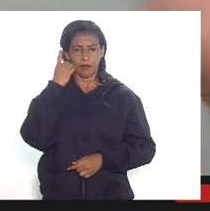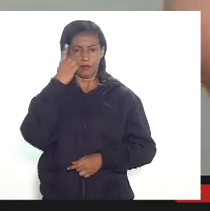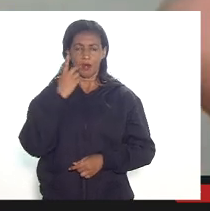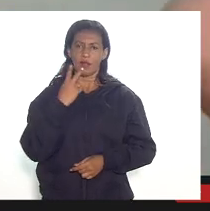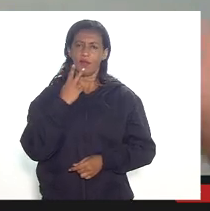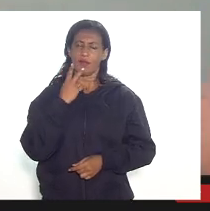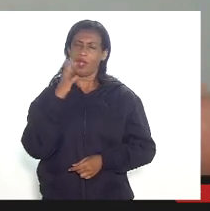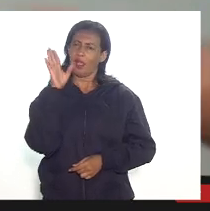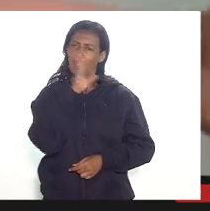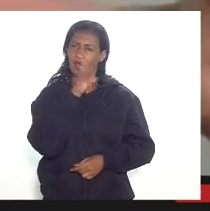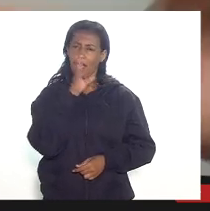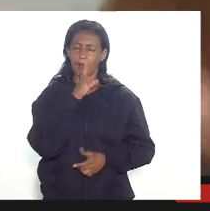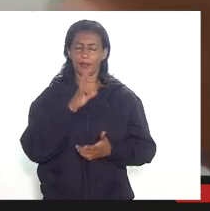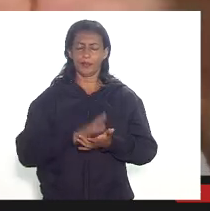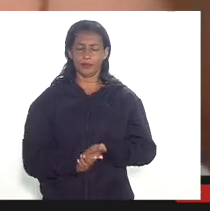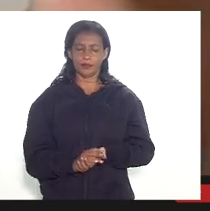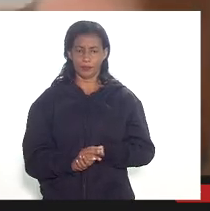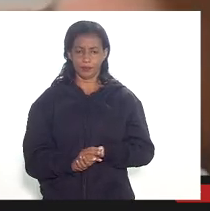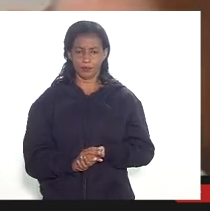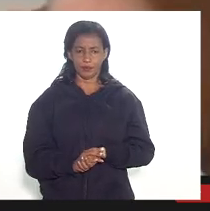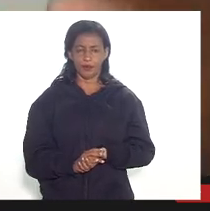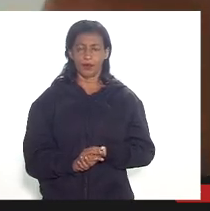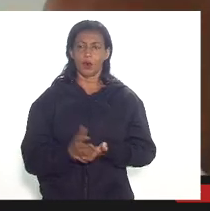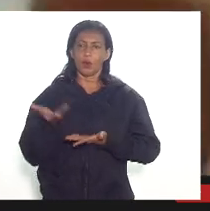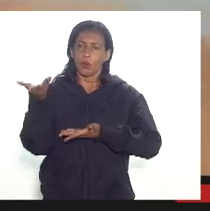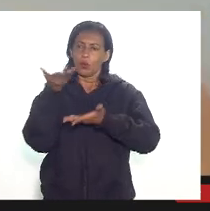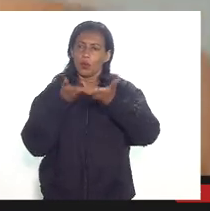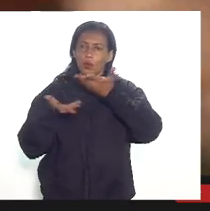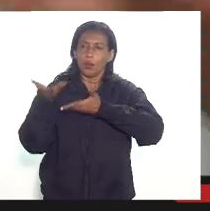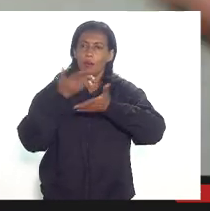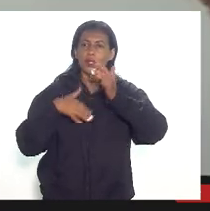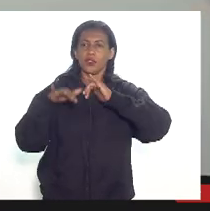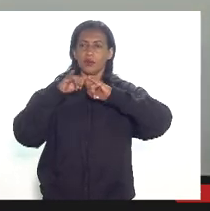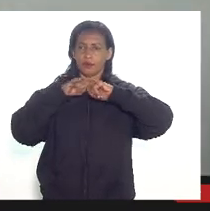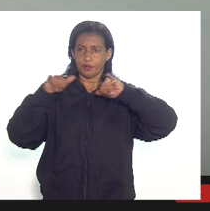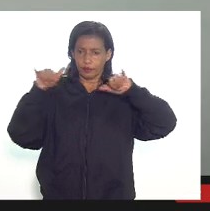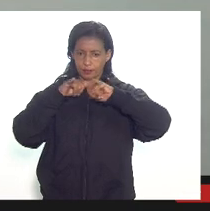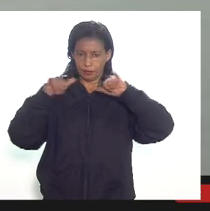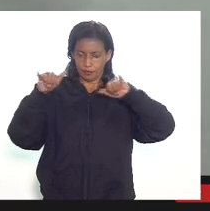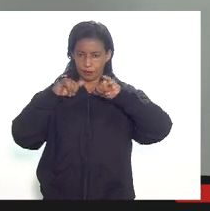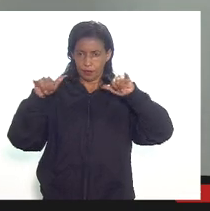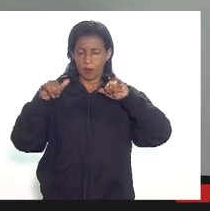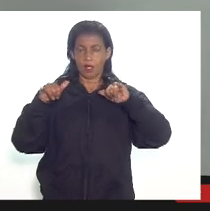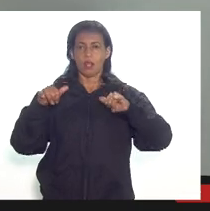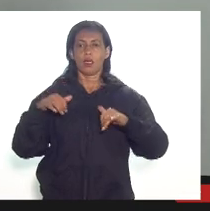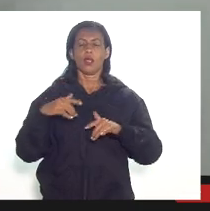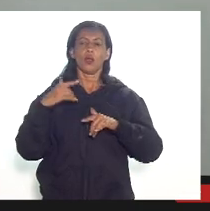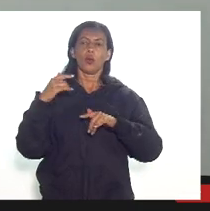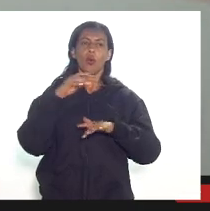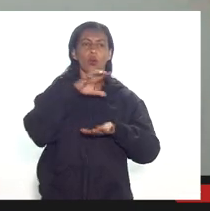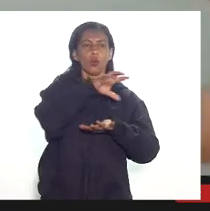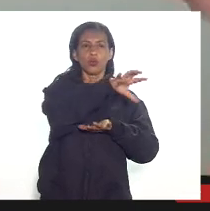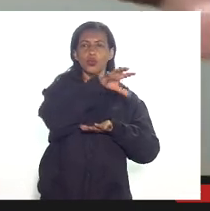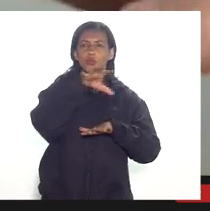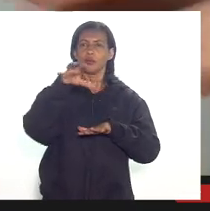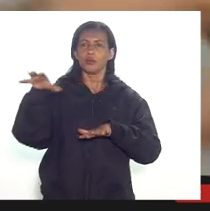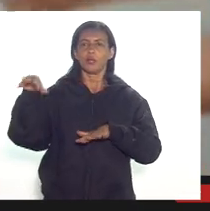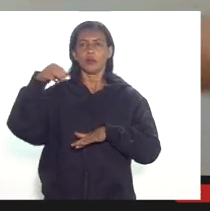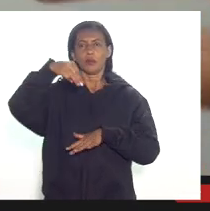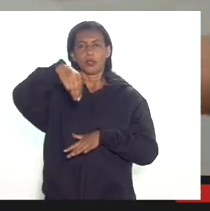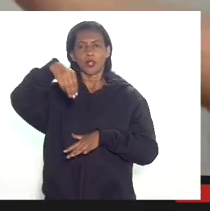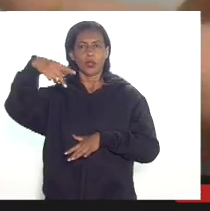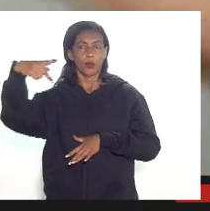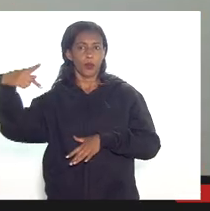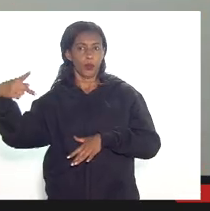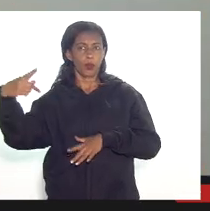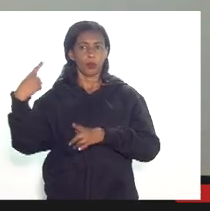esses pilares mas eu quero compartilhar essa informação também com os membros do TCE e do Ministério Público por quê? dá para sensibilizar do